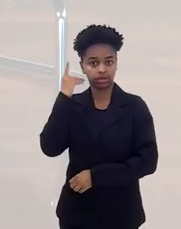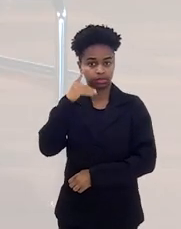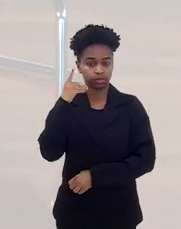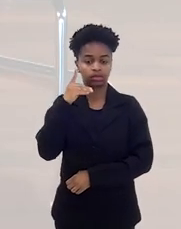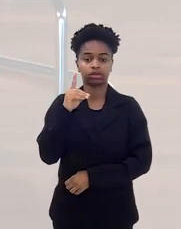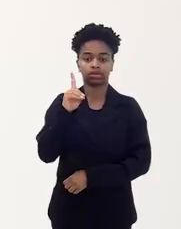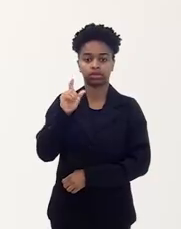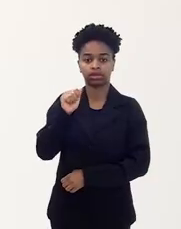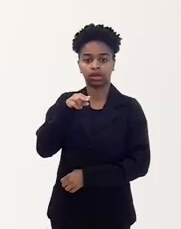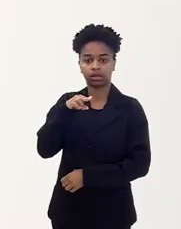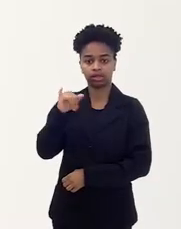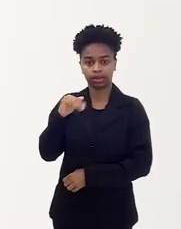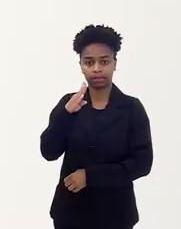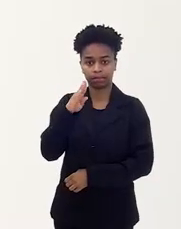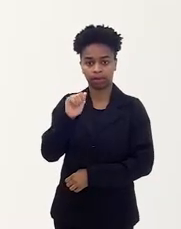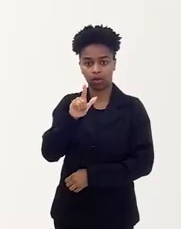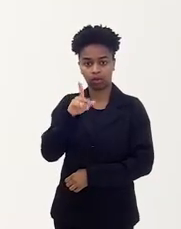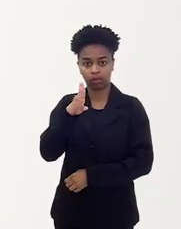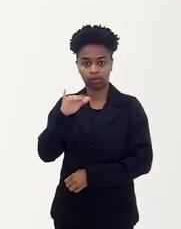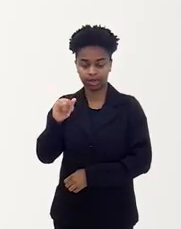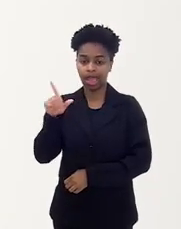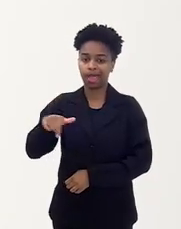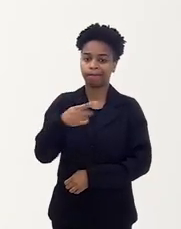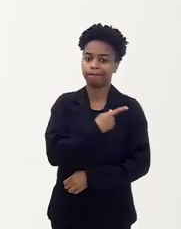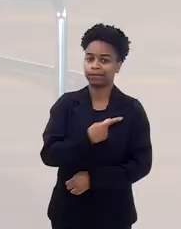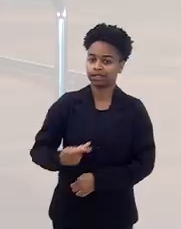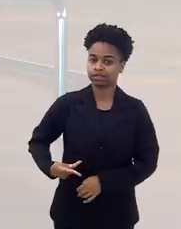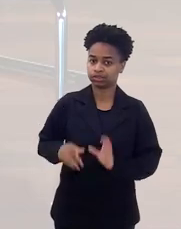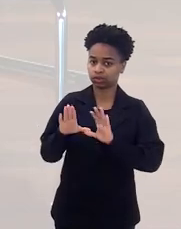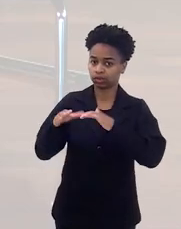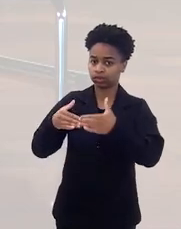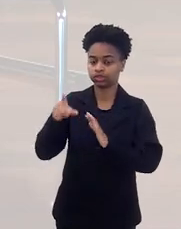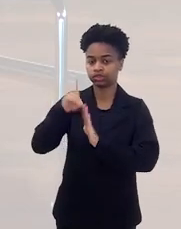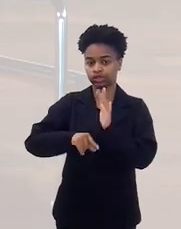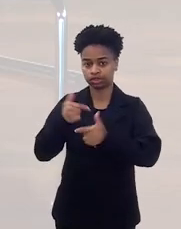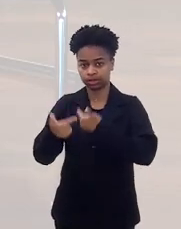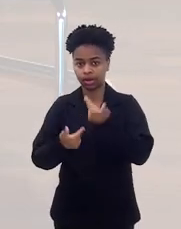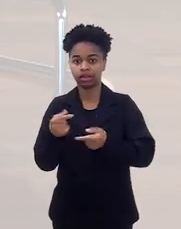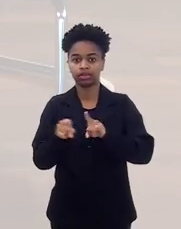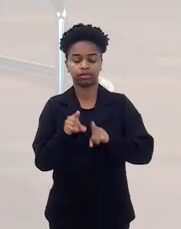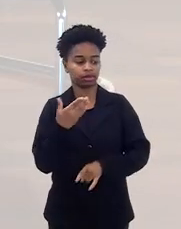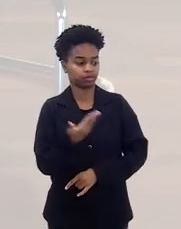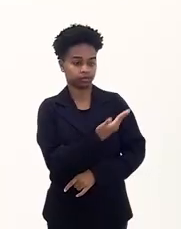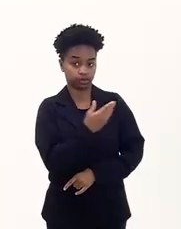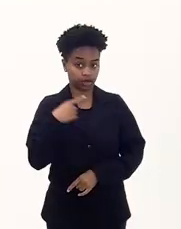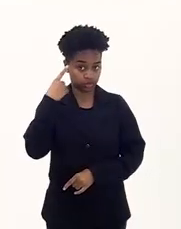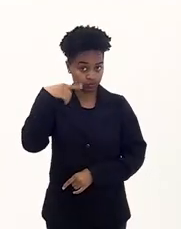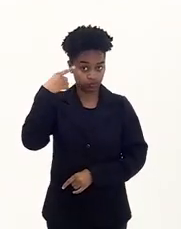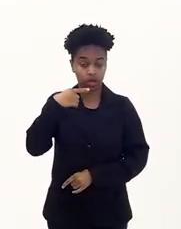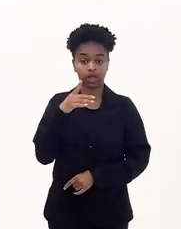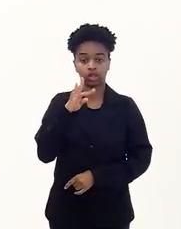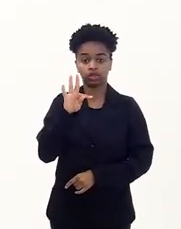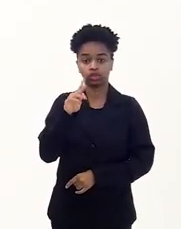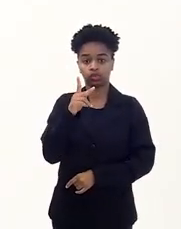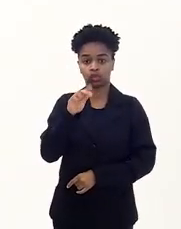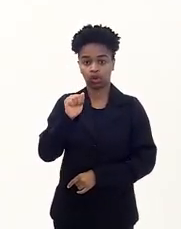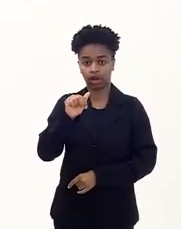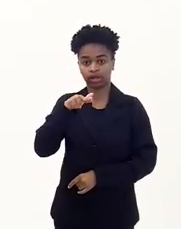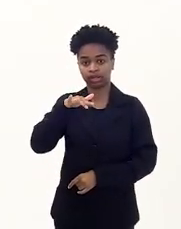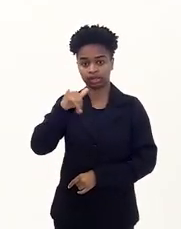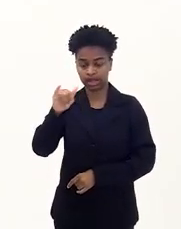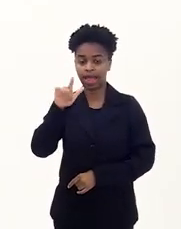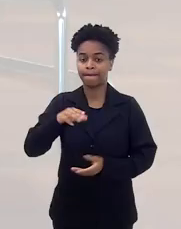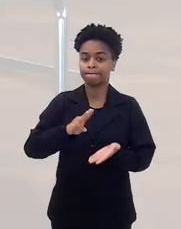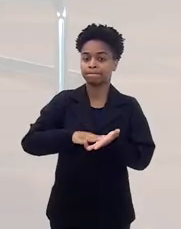Balbi, que é presidente da Comissão de Direito do Trabalho, e também a doutora Tuane Vargas, que é membro da Comissão de Direito